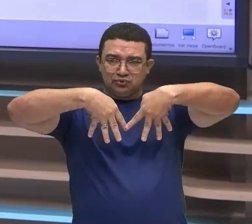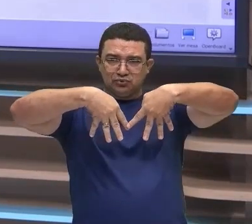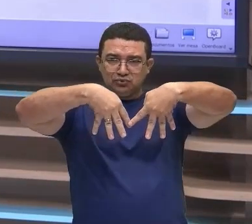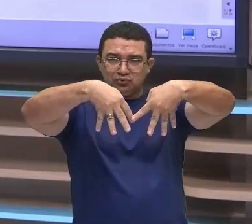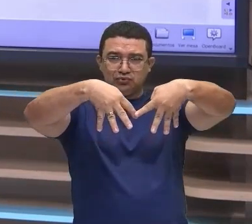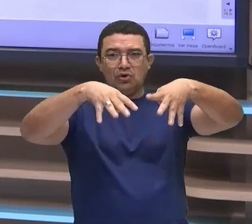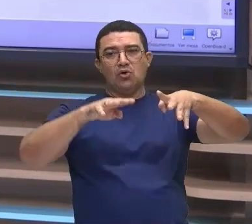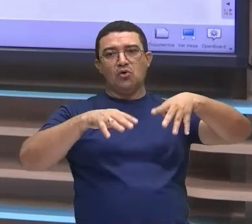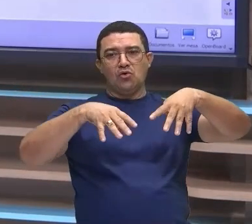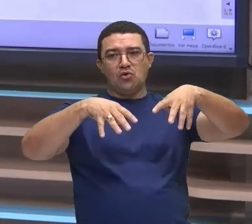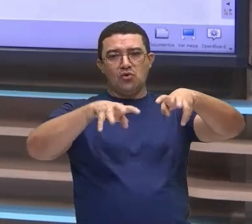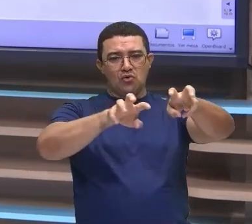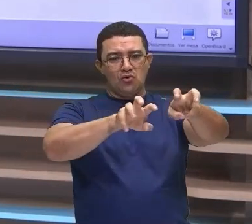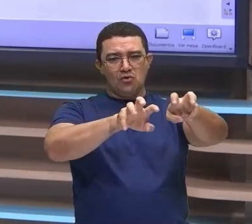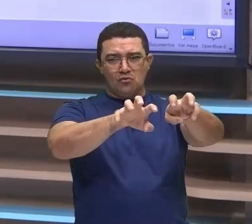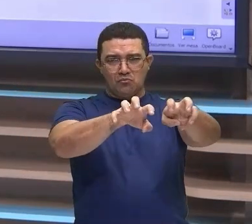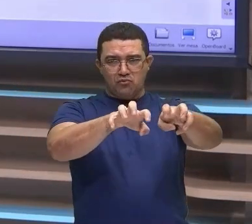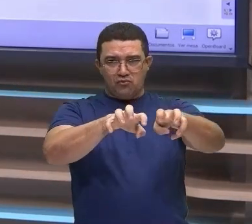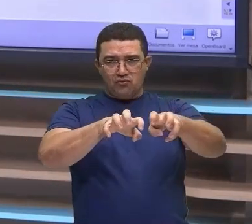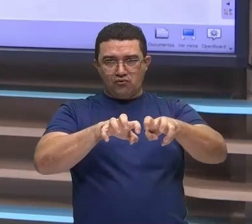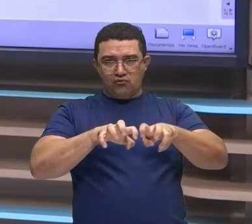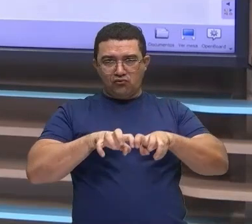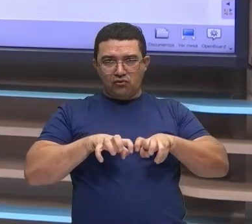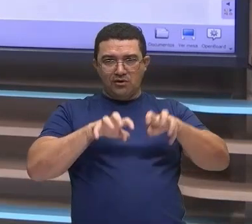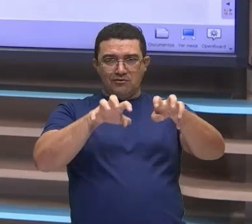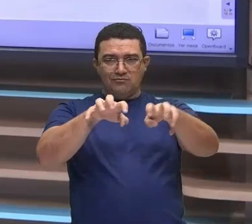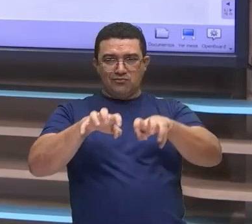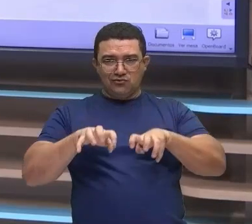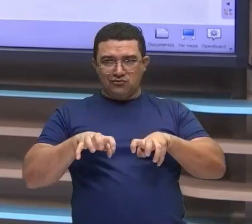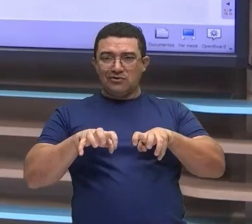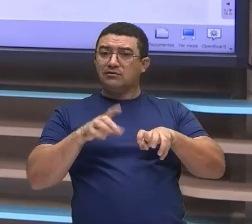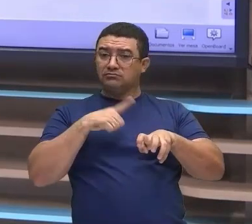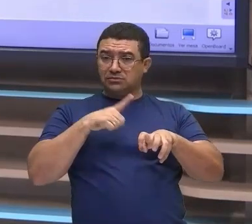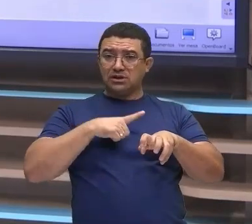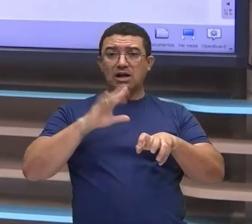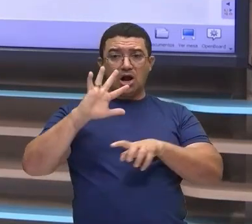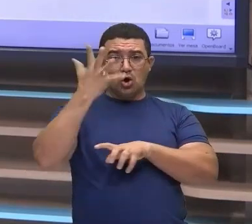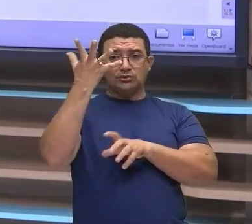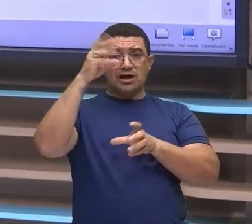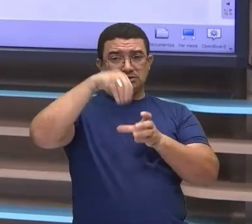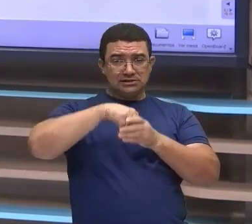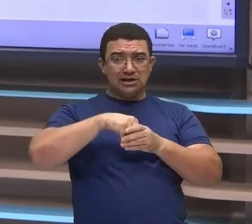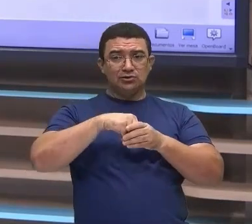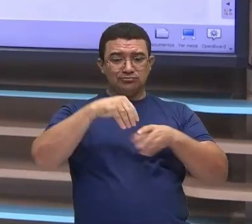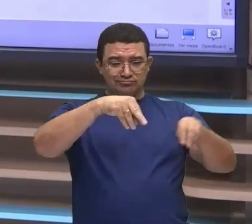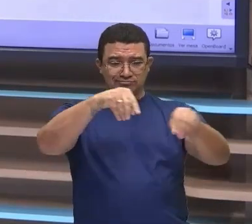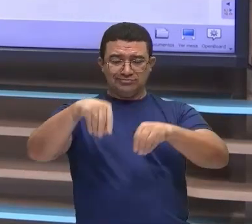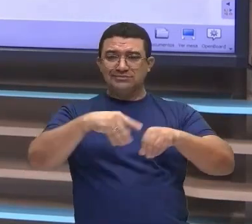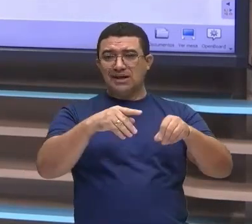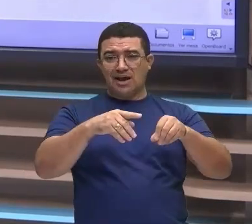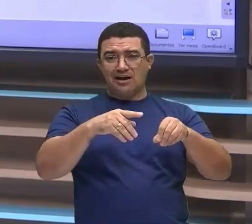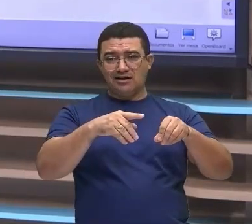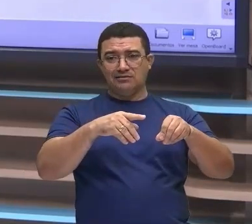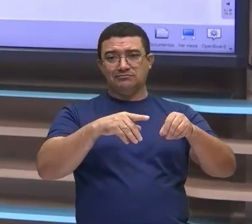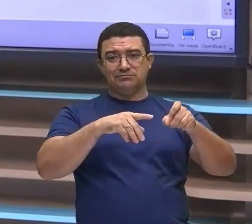eu preciso mais de máquinas, né? Que é o que ocorre nos latifúndios, a mecanização do campo. E aí, temos os